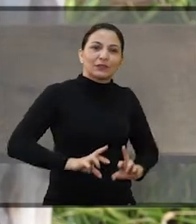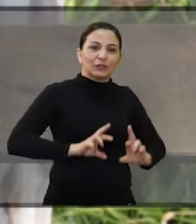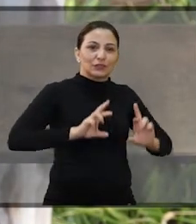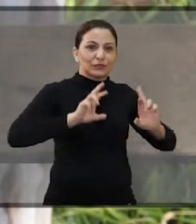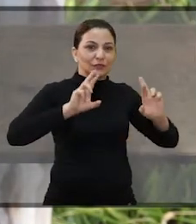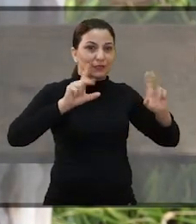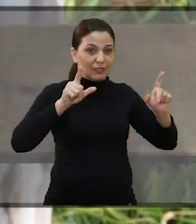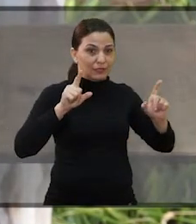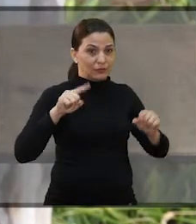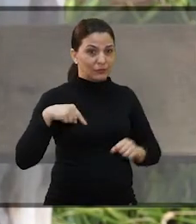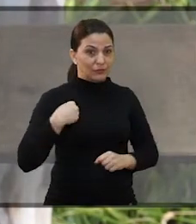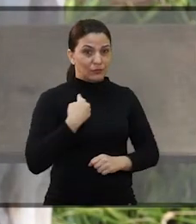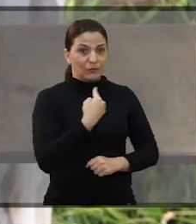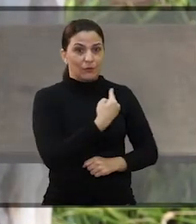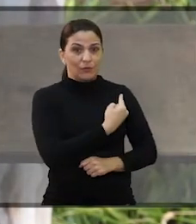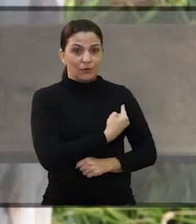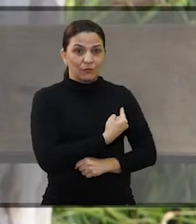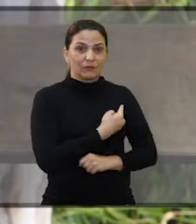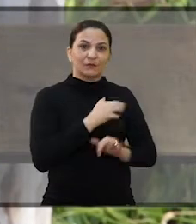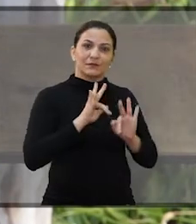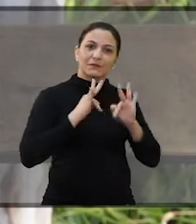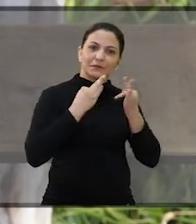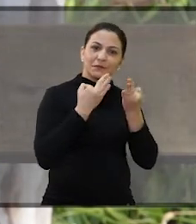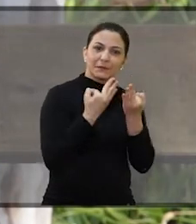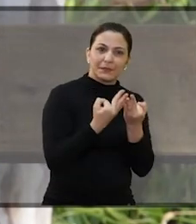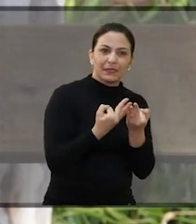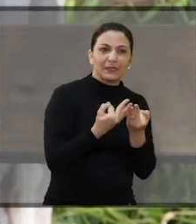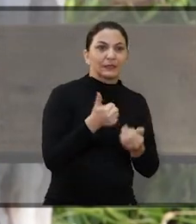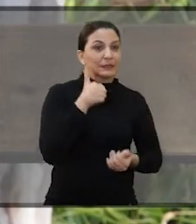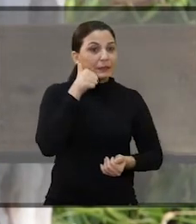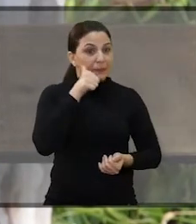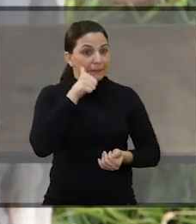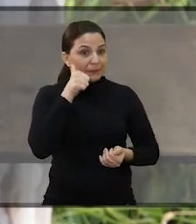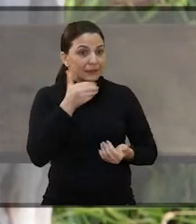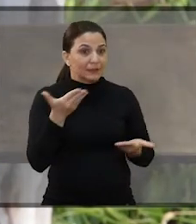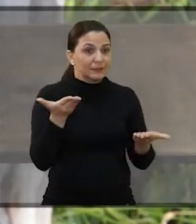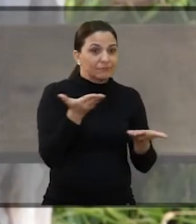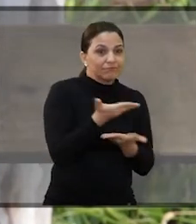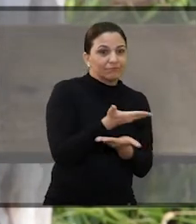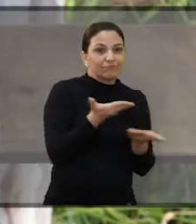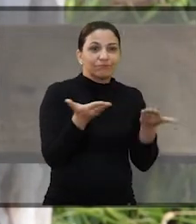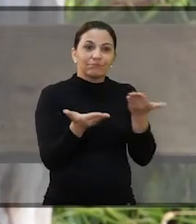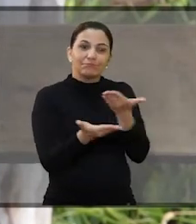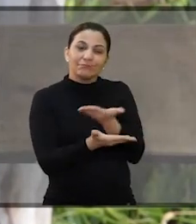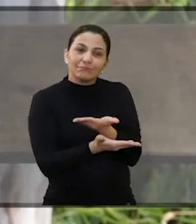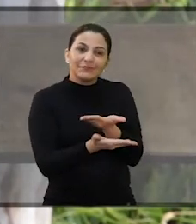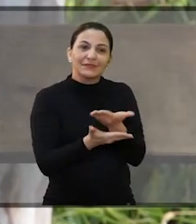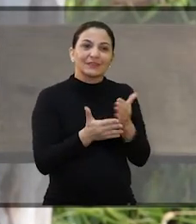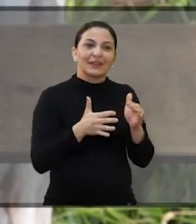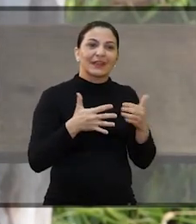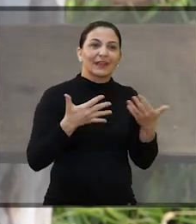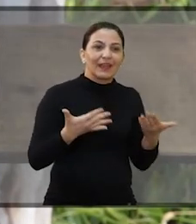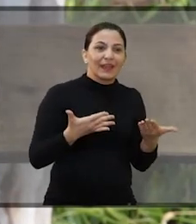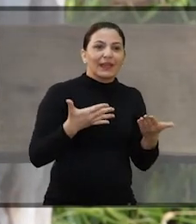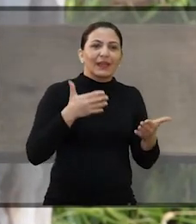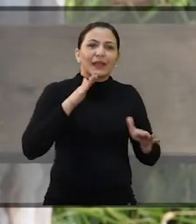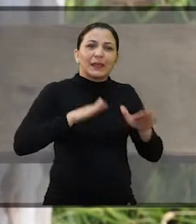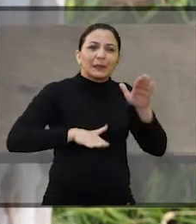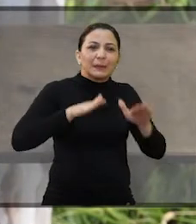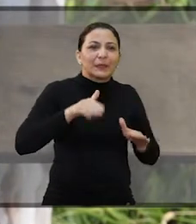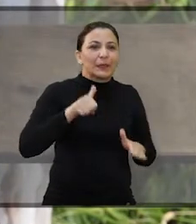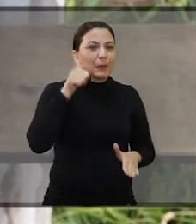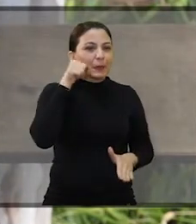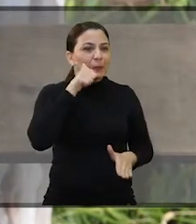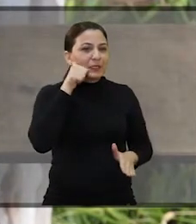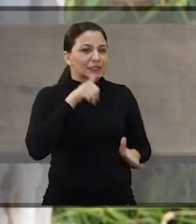é visível no comportamento dela, pra conosco, nas famílias, a maneira delas se tratarem